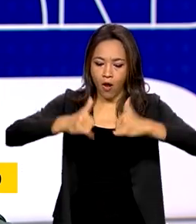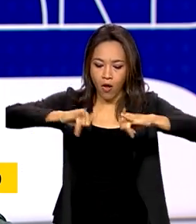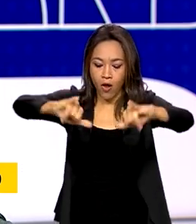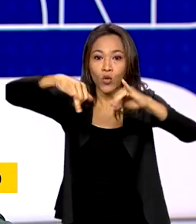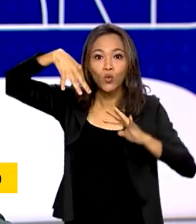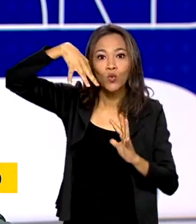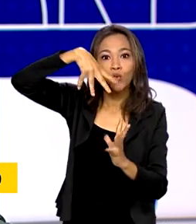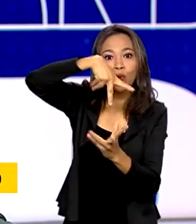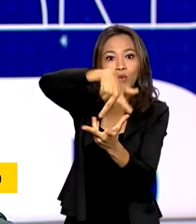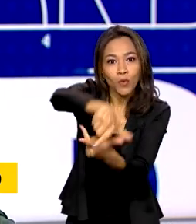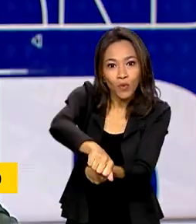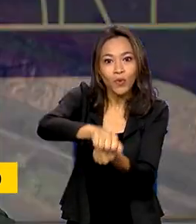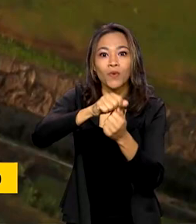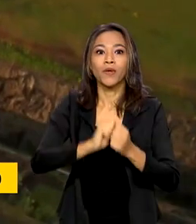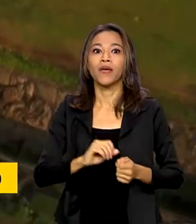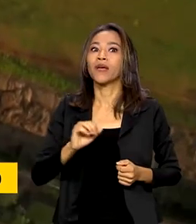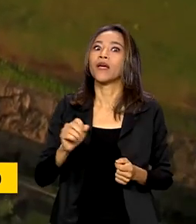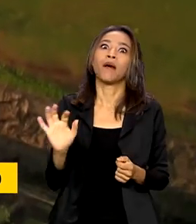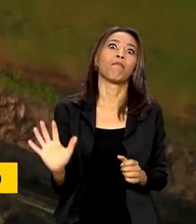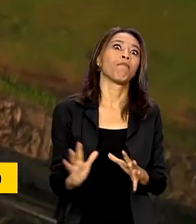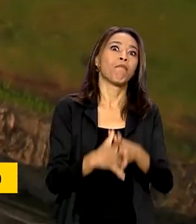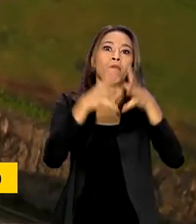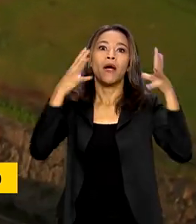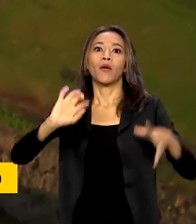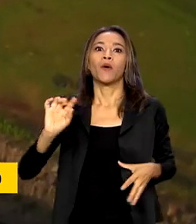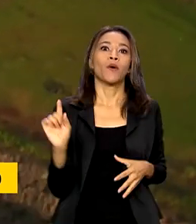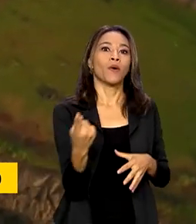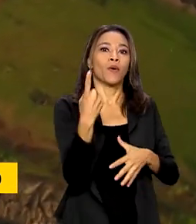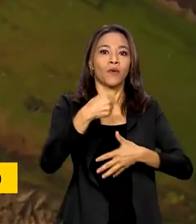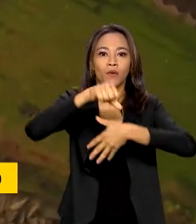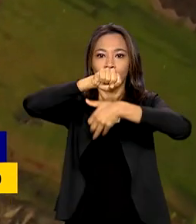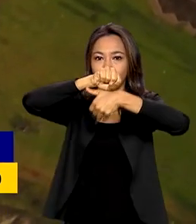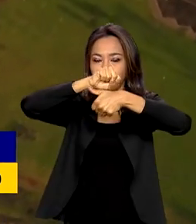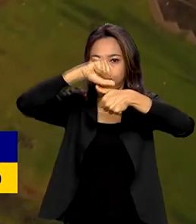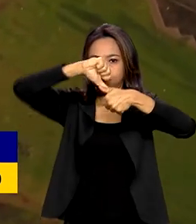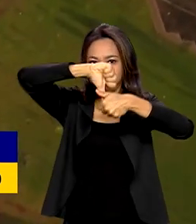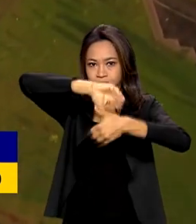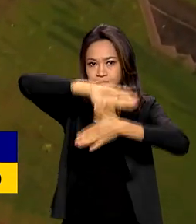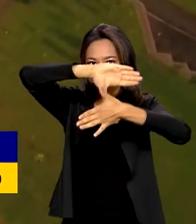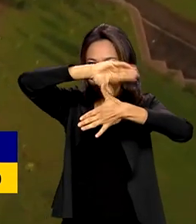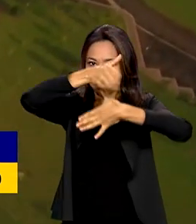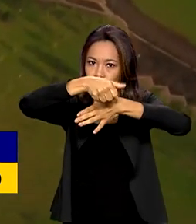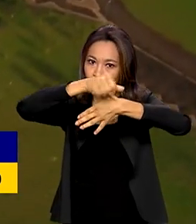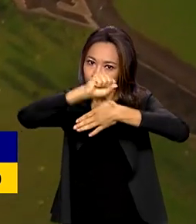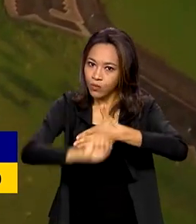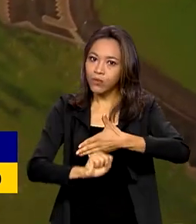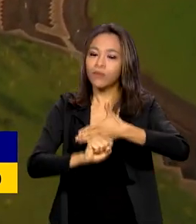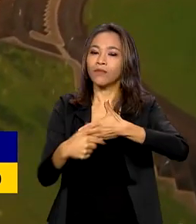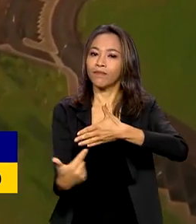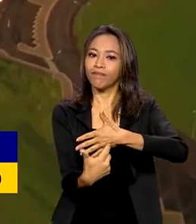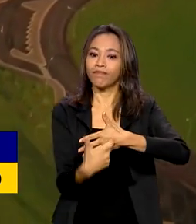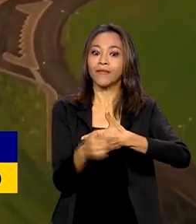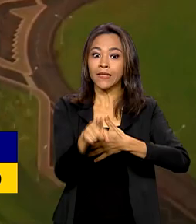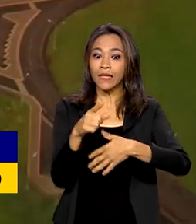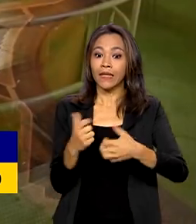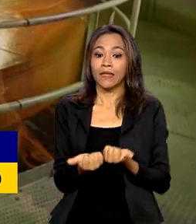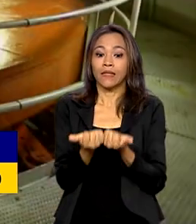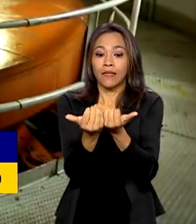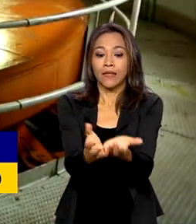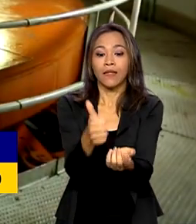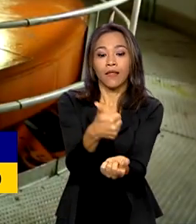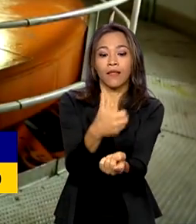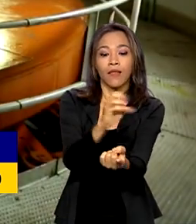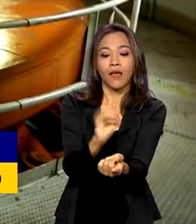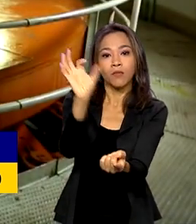completou 50 anos. A Itaipu Binacional, que fica na divisa entre os dois países, fornece 10% da energia